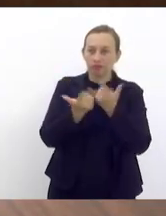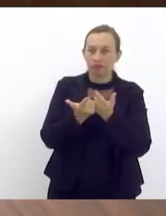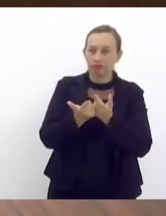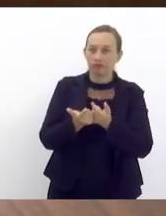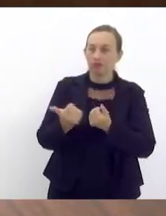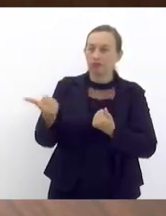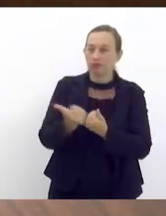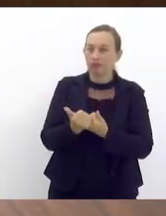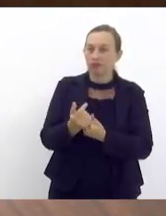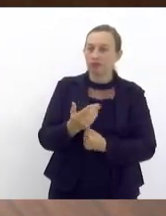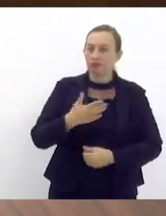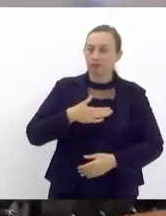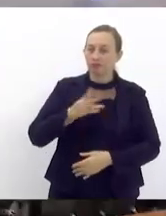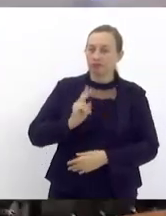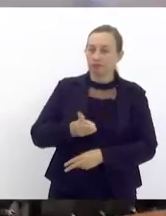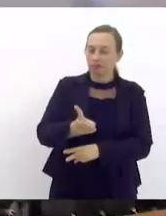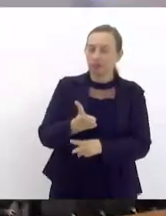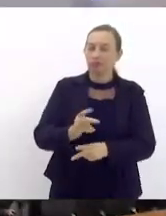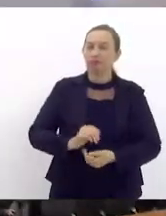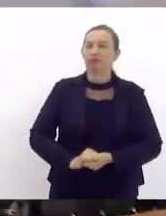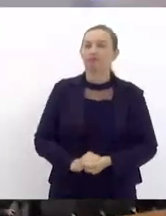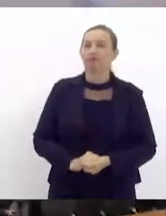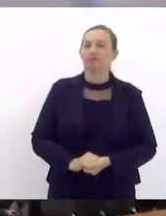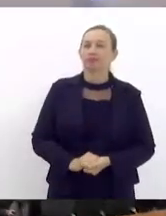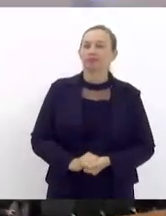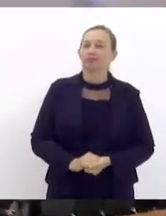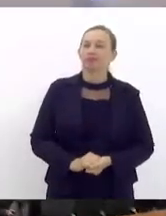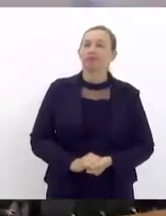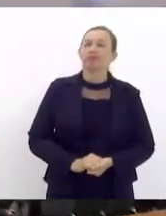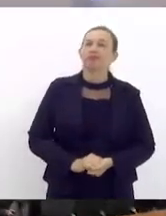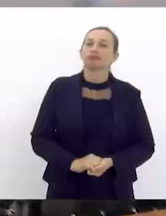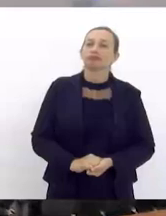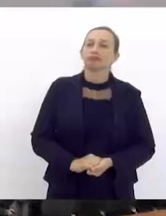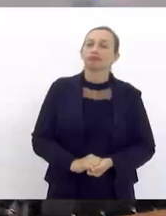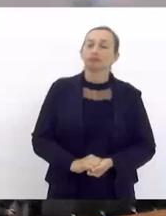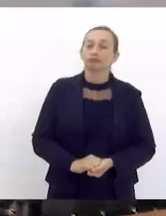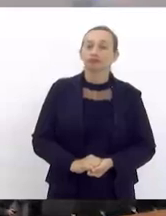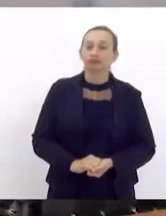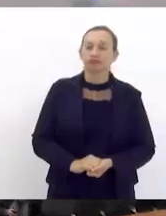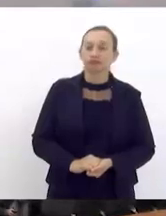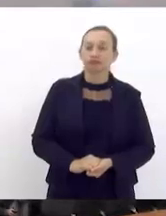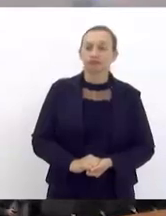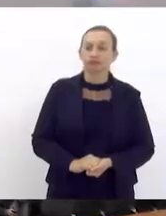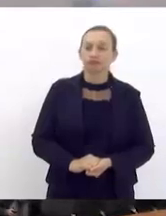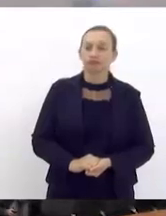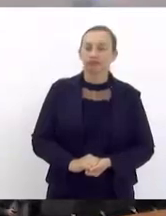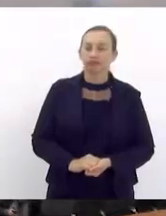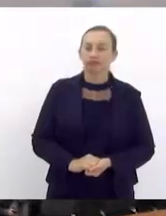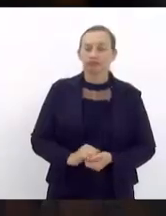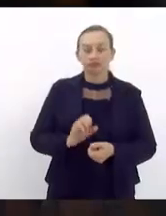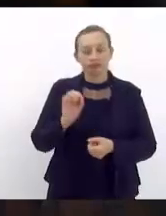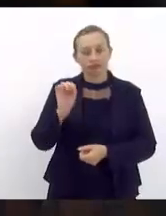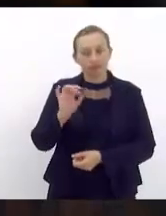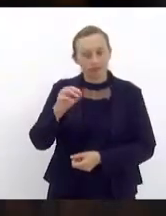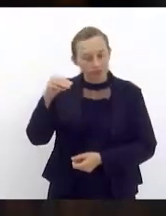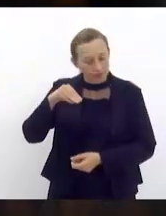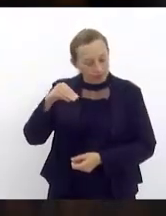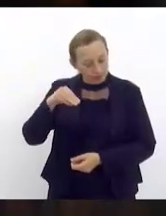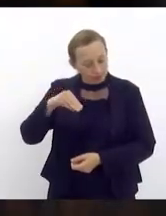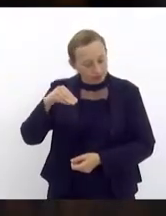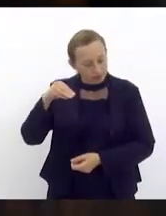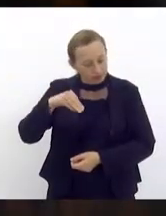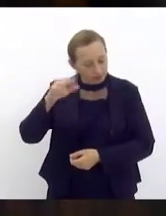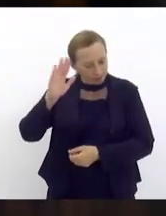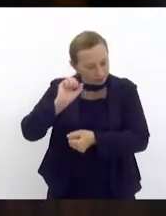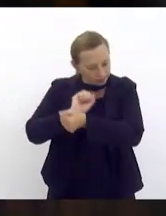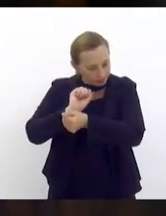contem comigo sempre irmão olha só só um minuto só um minuto